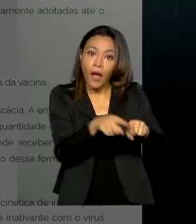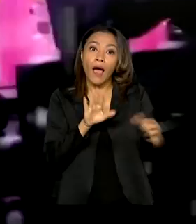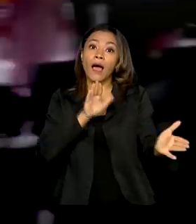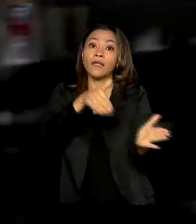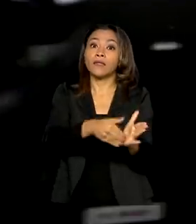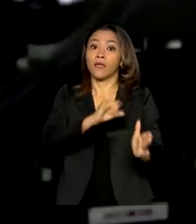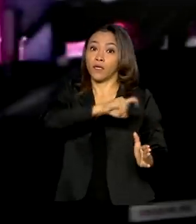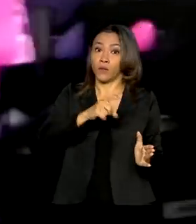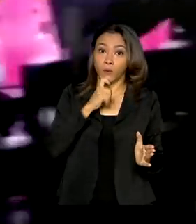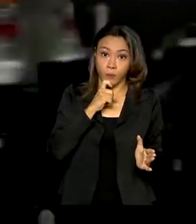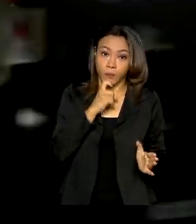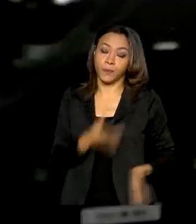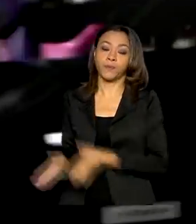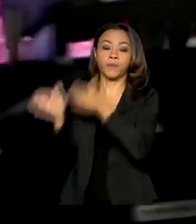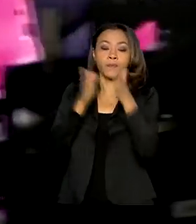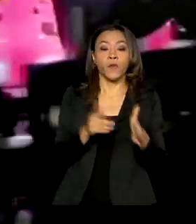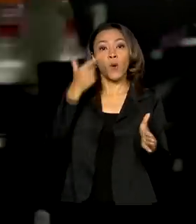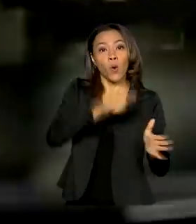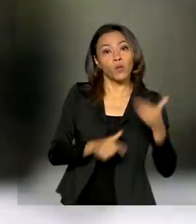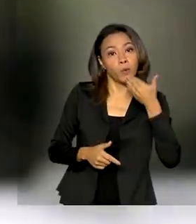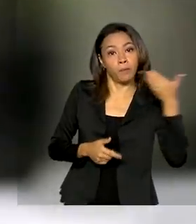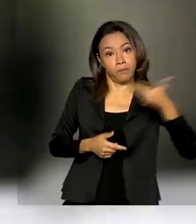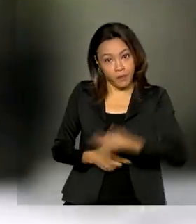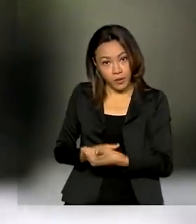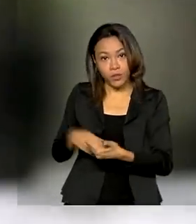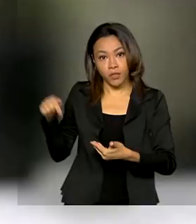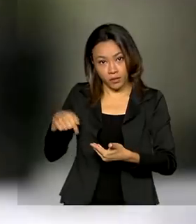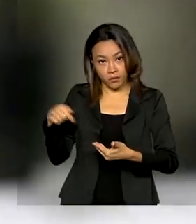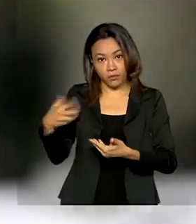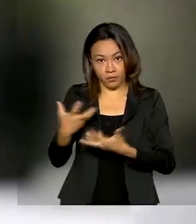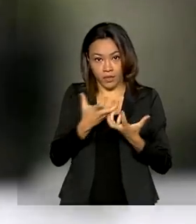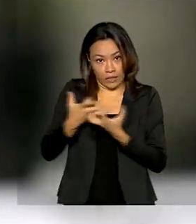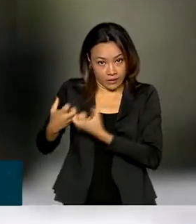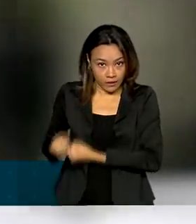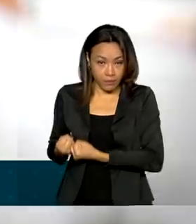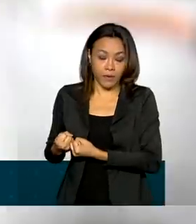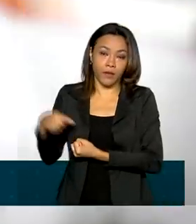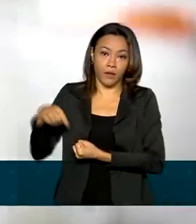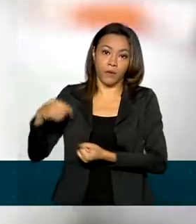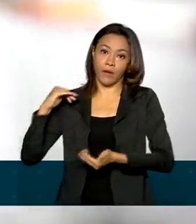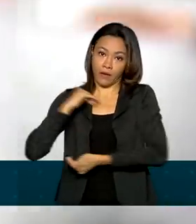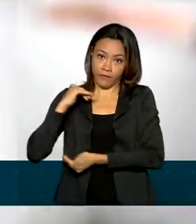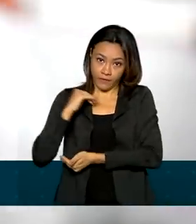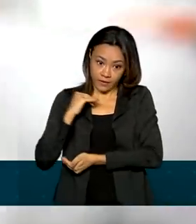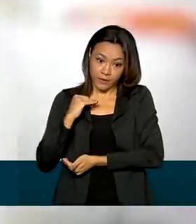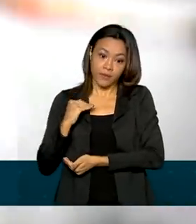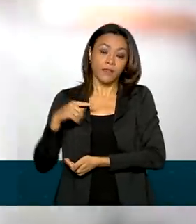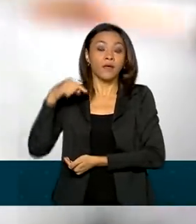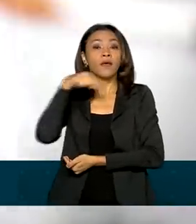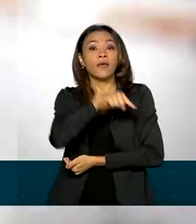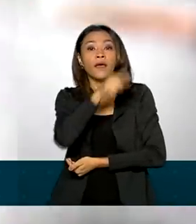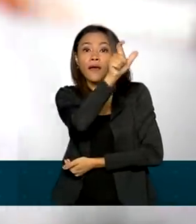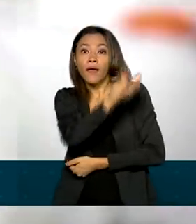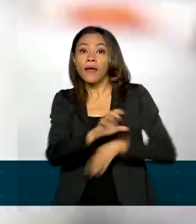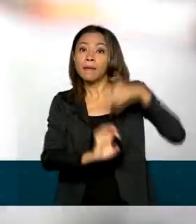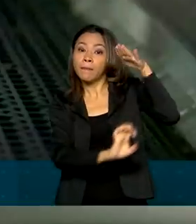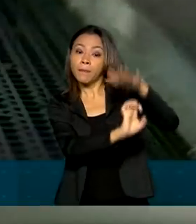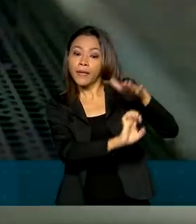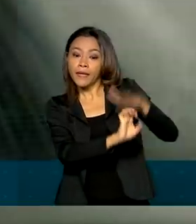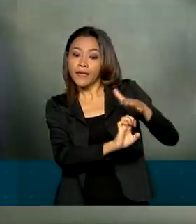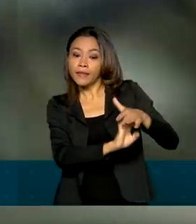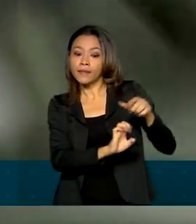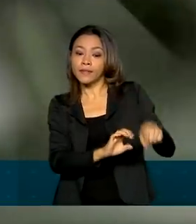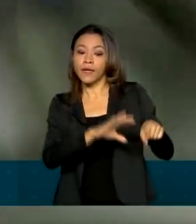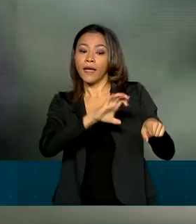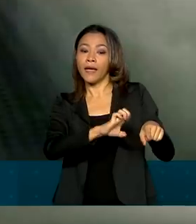julho. A Anvisa recebeu ainda o pedido de uso emergencial de medicamento contra a Covid-19, produzido pela empresa Eli